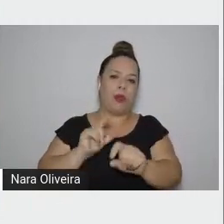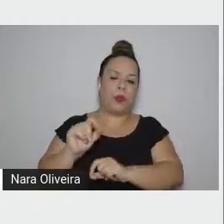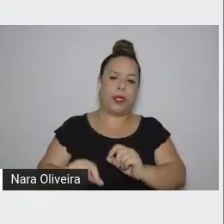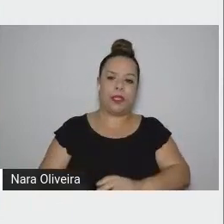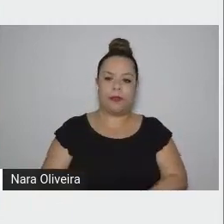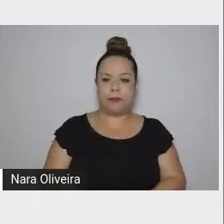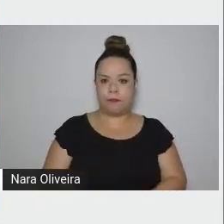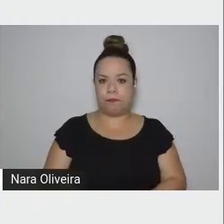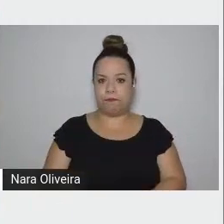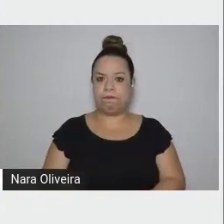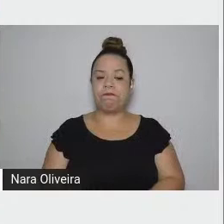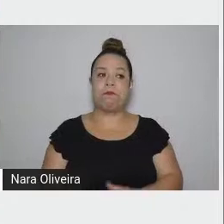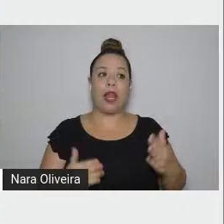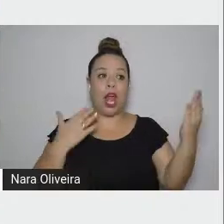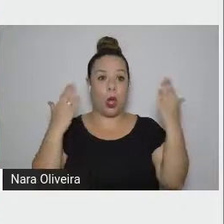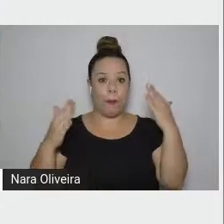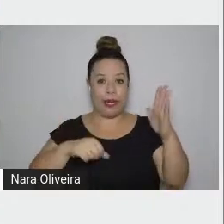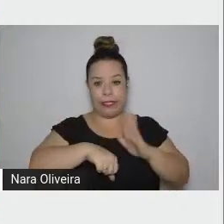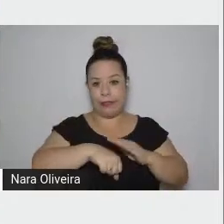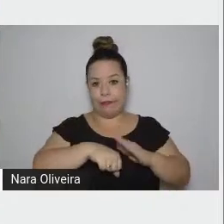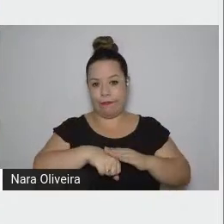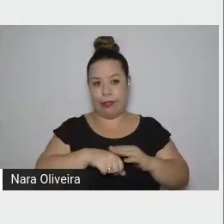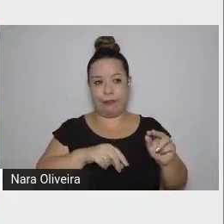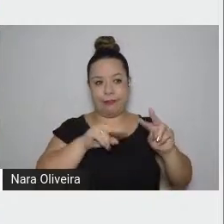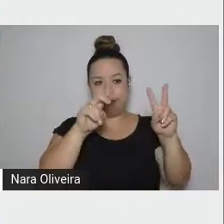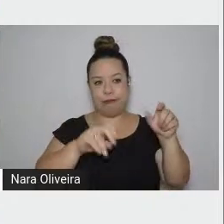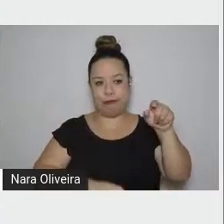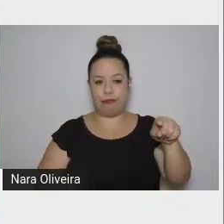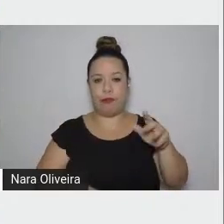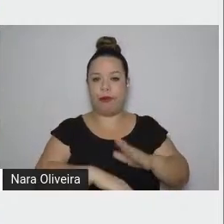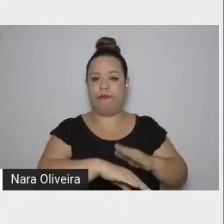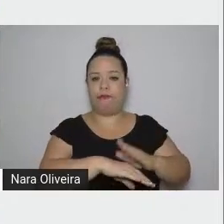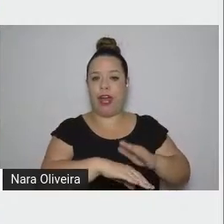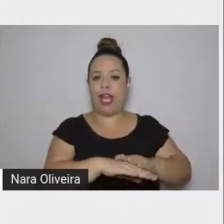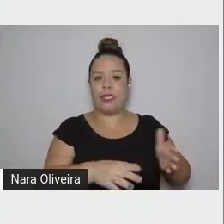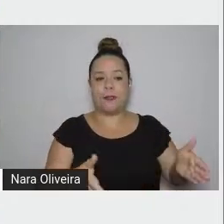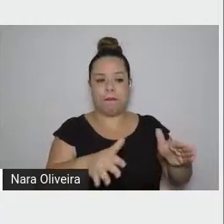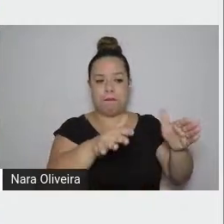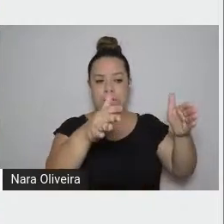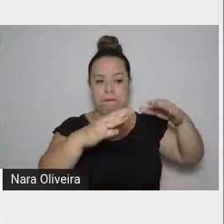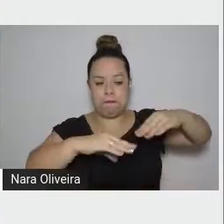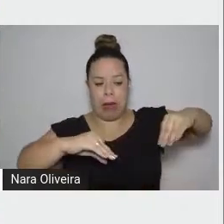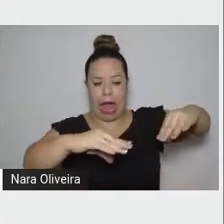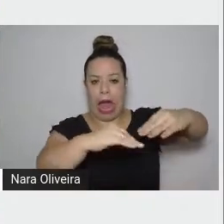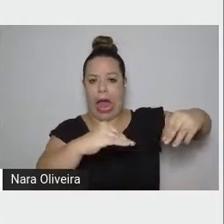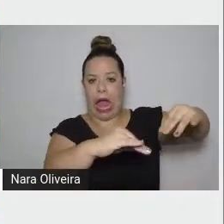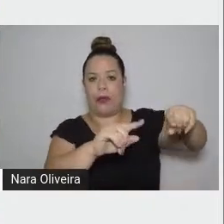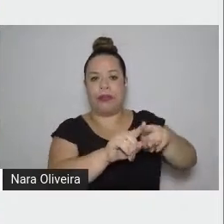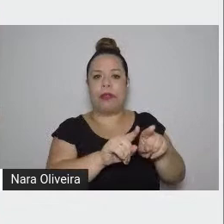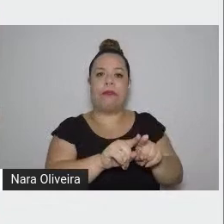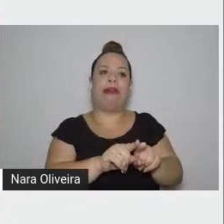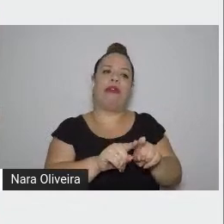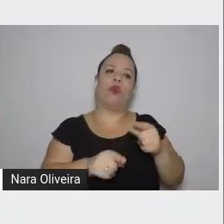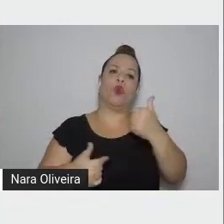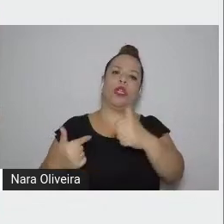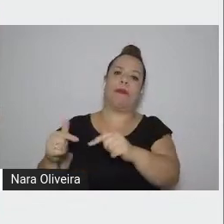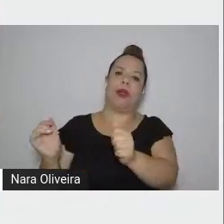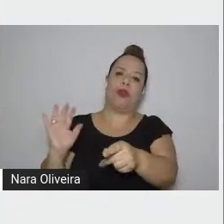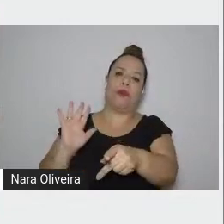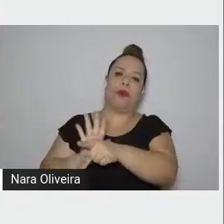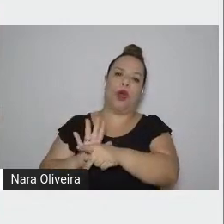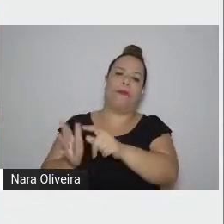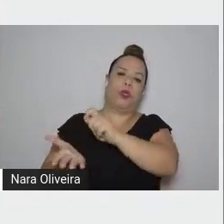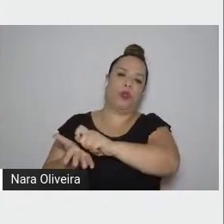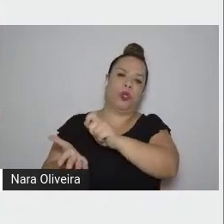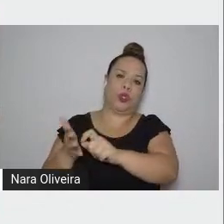comparação da Olaria com o ofício do escritor, o conhecimento que Saramago tinha